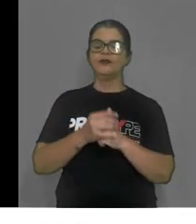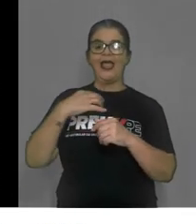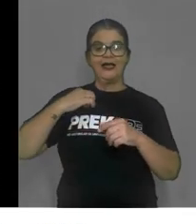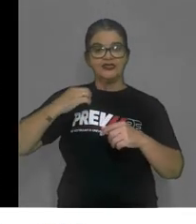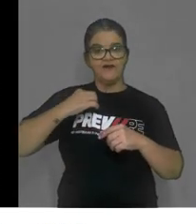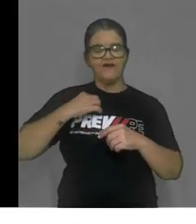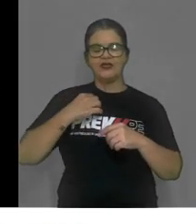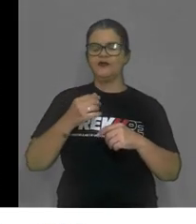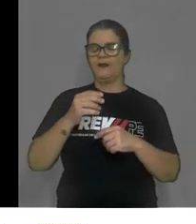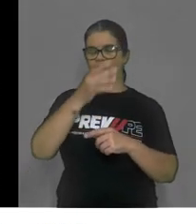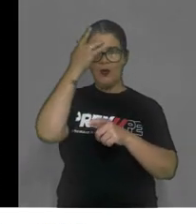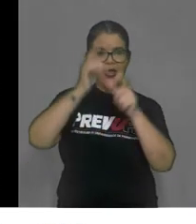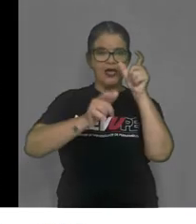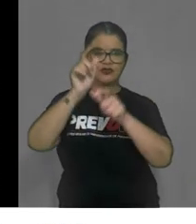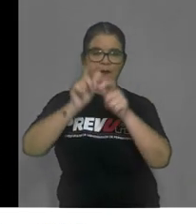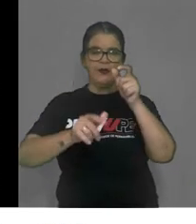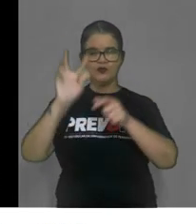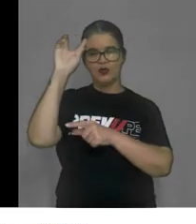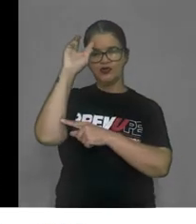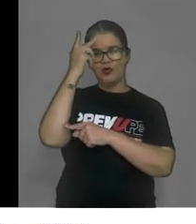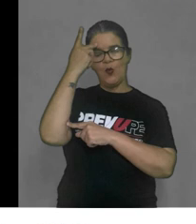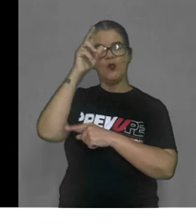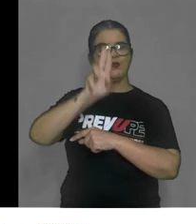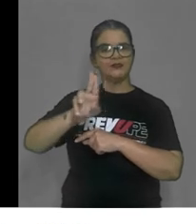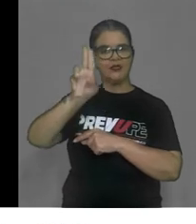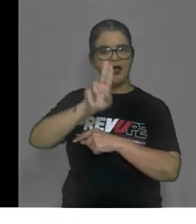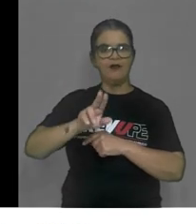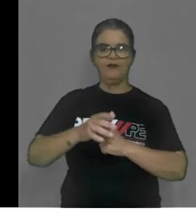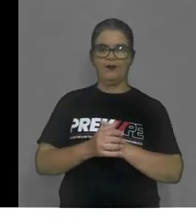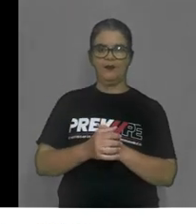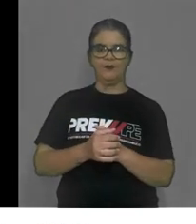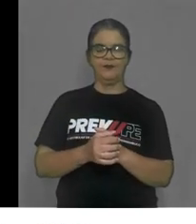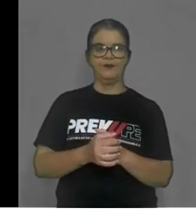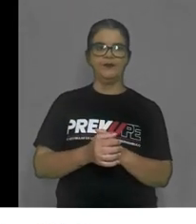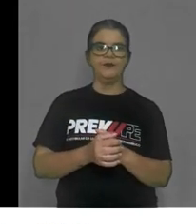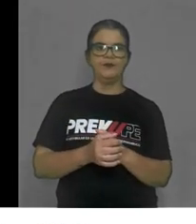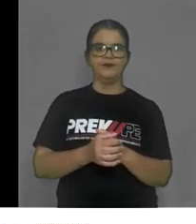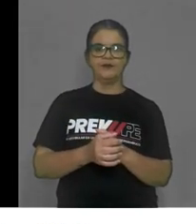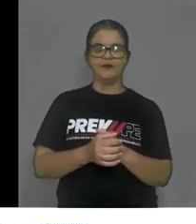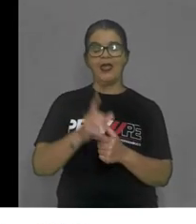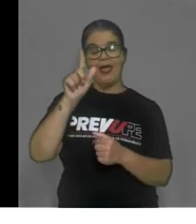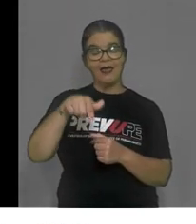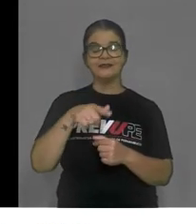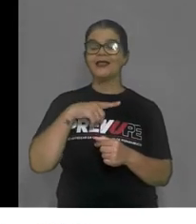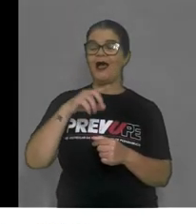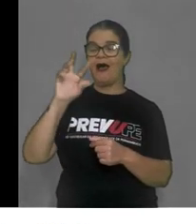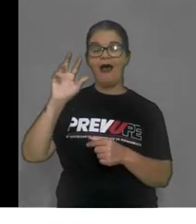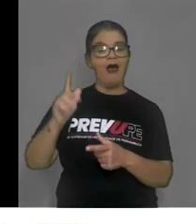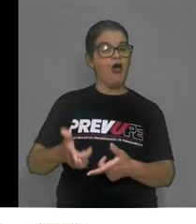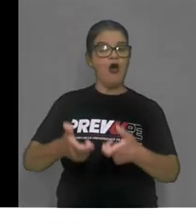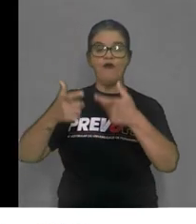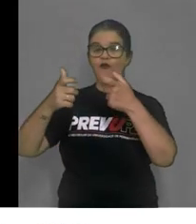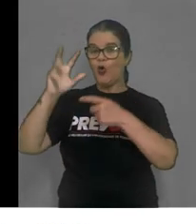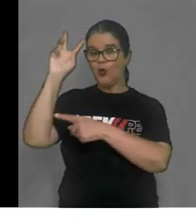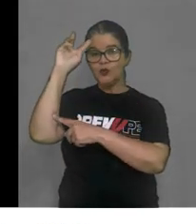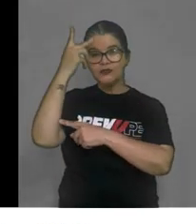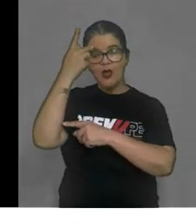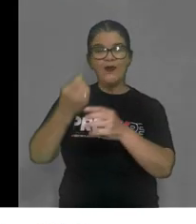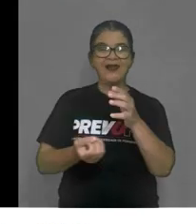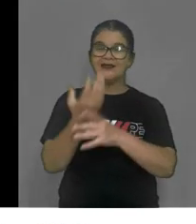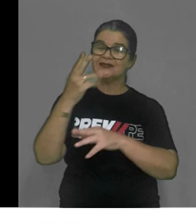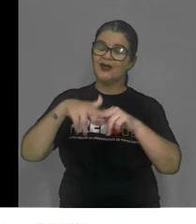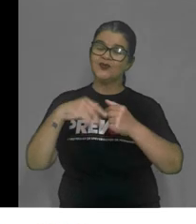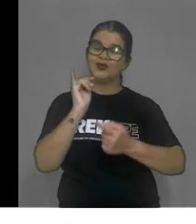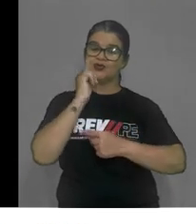revoltosos usavam. Essa revolução nasceu do descontentamento